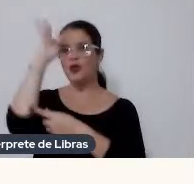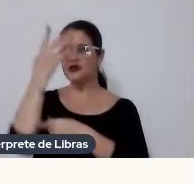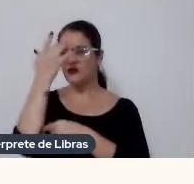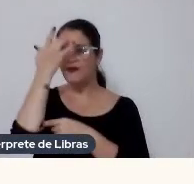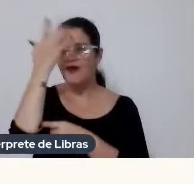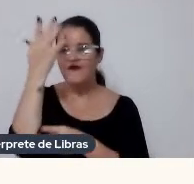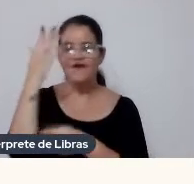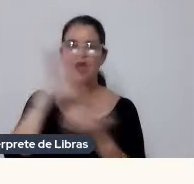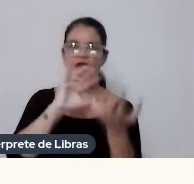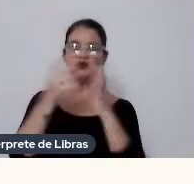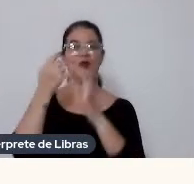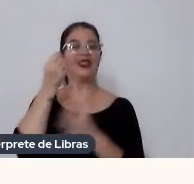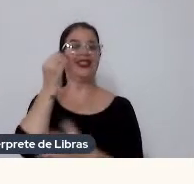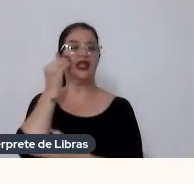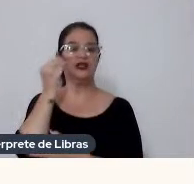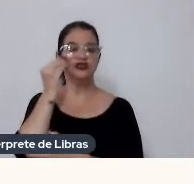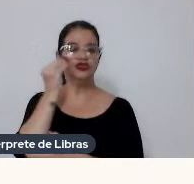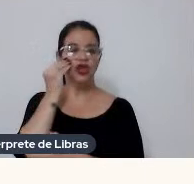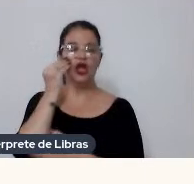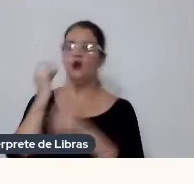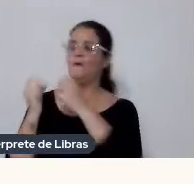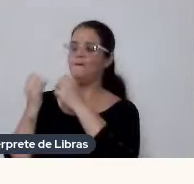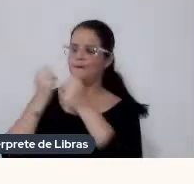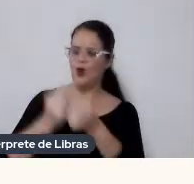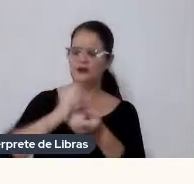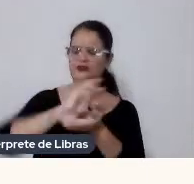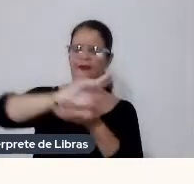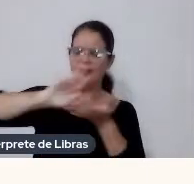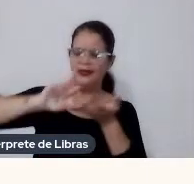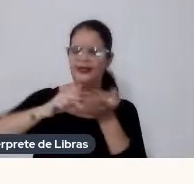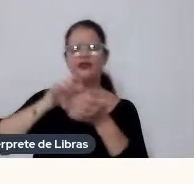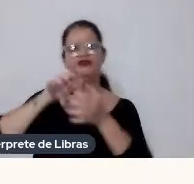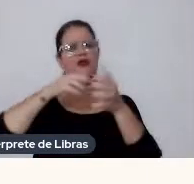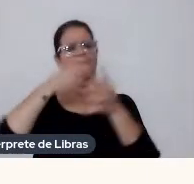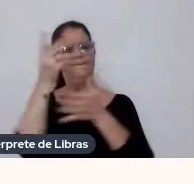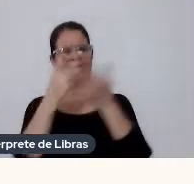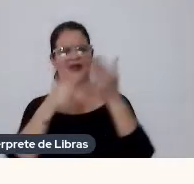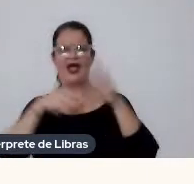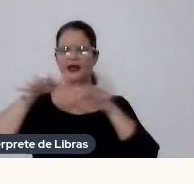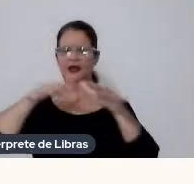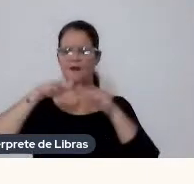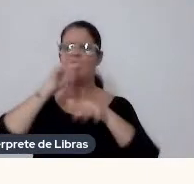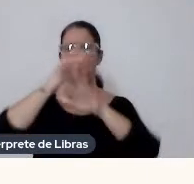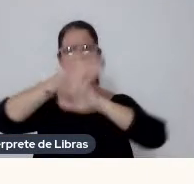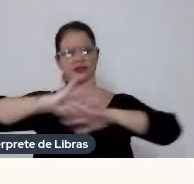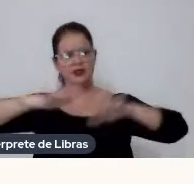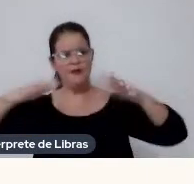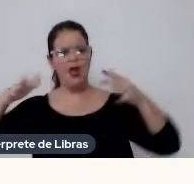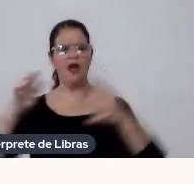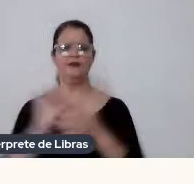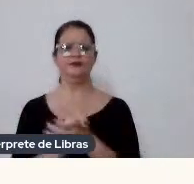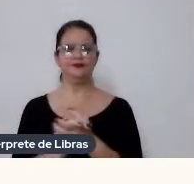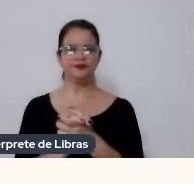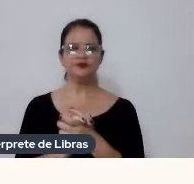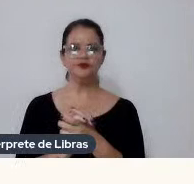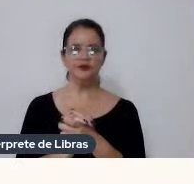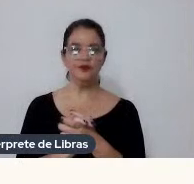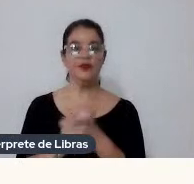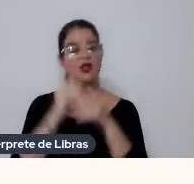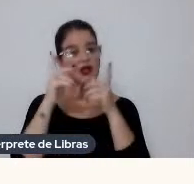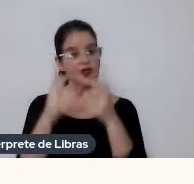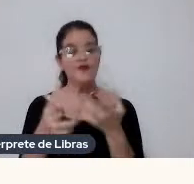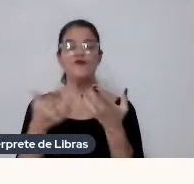testando muito, muitas possibilidades pra, pra animar esse mar, é, e foi,